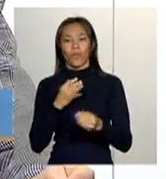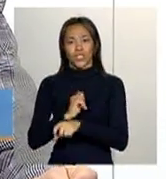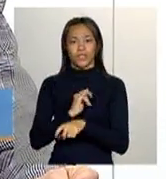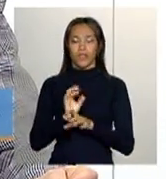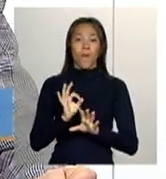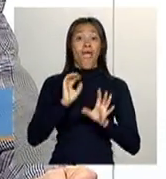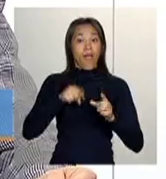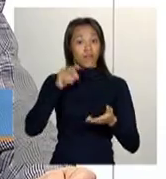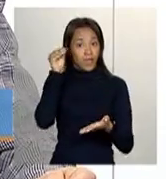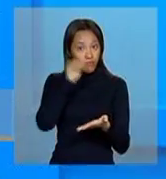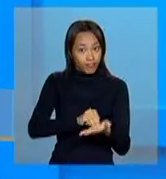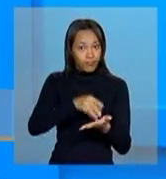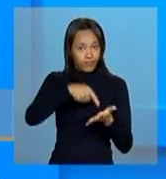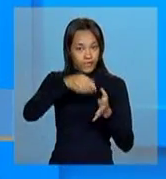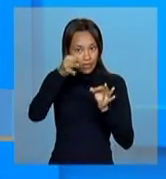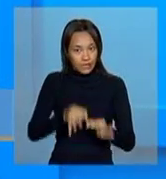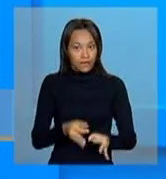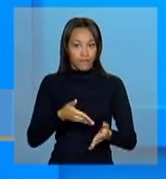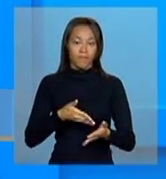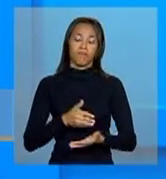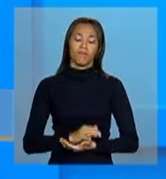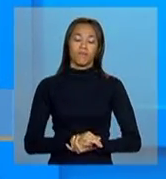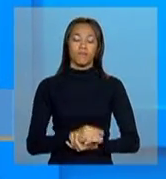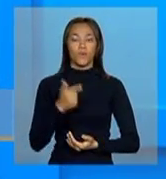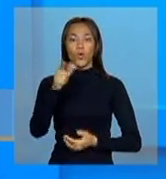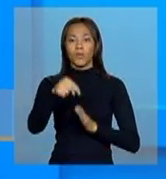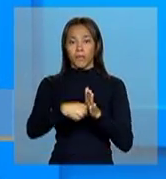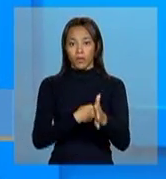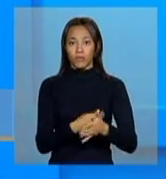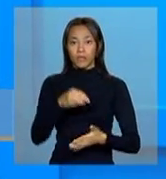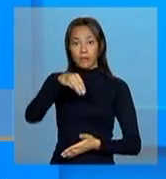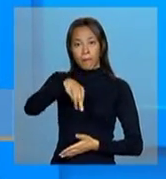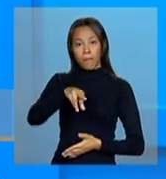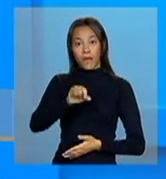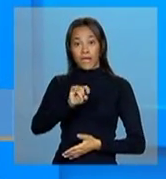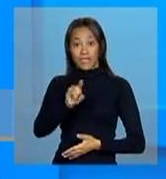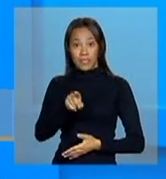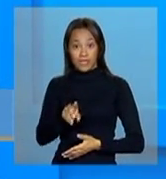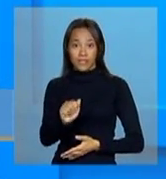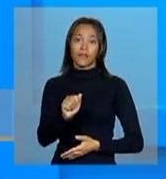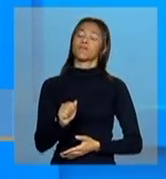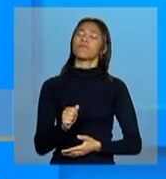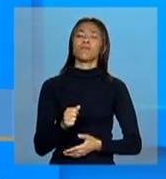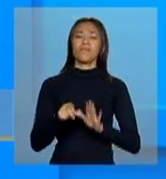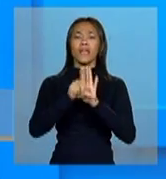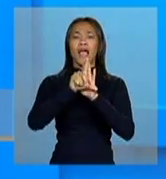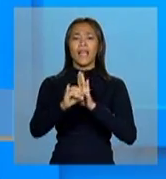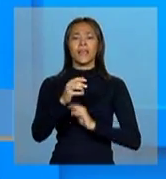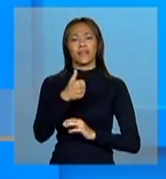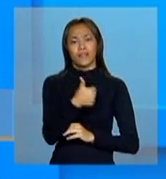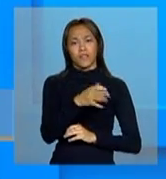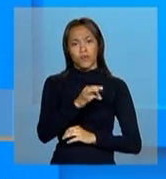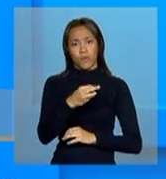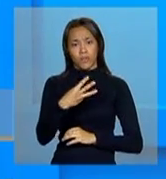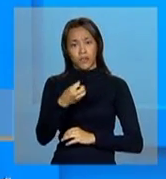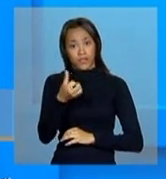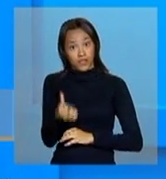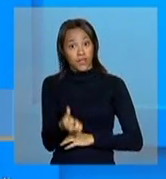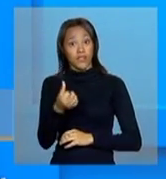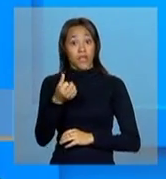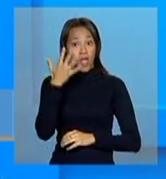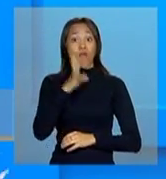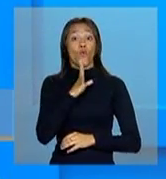colocado. Uma outra pergunta da Marisa, ela diz assim que a Lei 10.436 reconhece